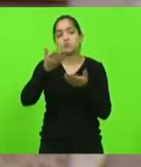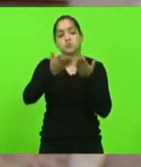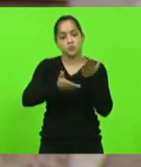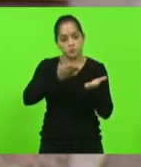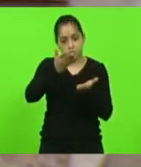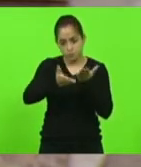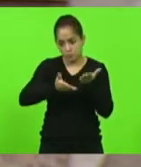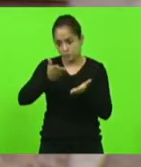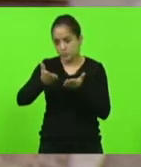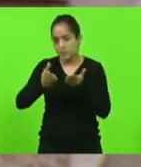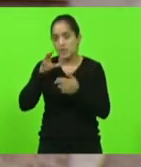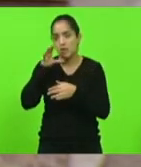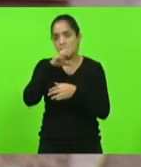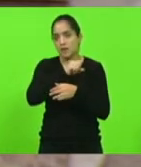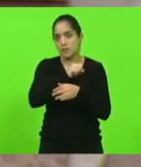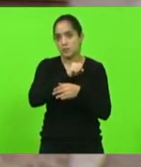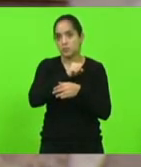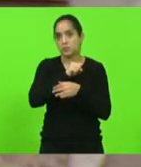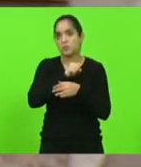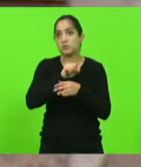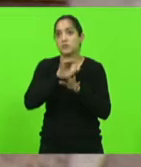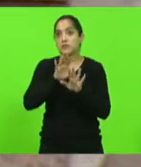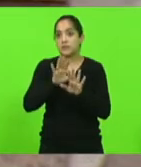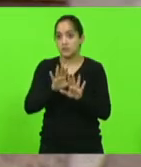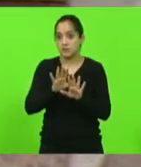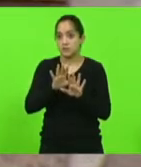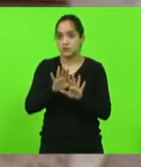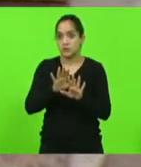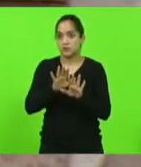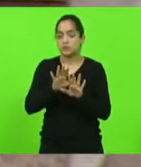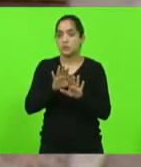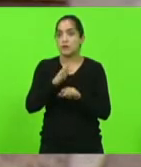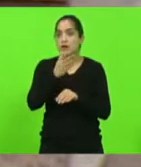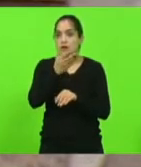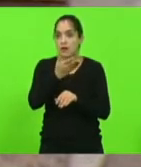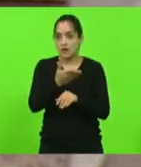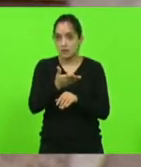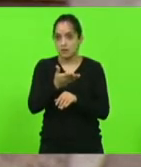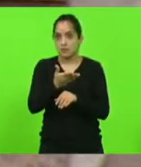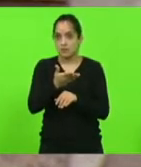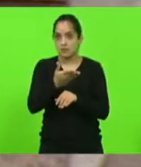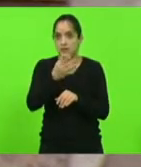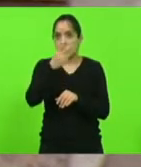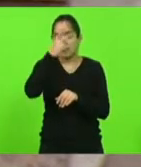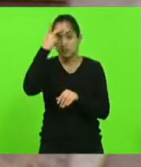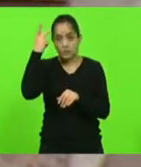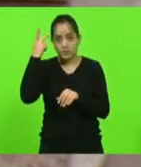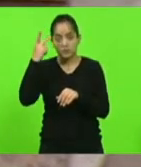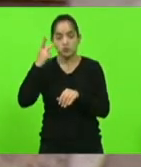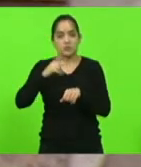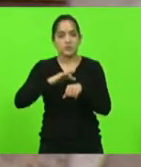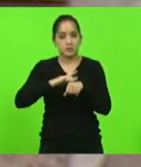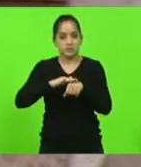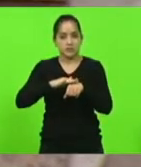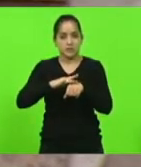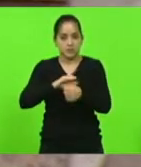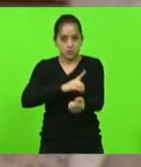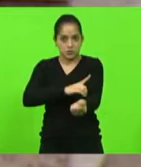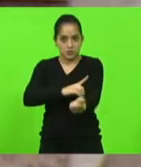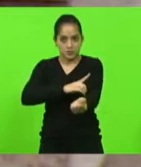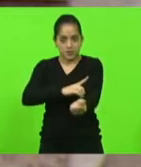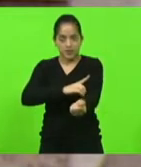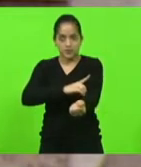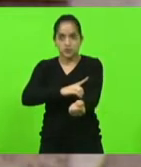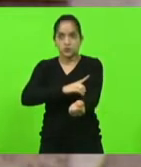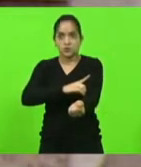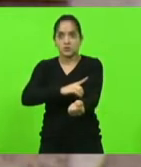e rapidamente além disso eu queria dizer que as pessoas diabéticas elas muitas vezes